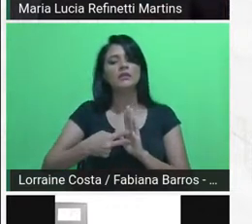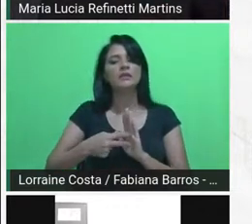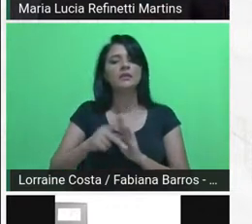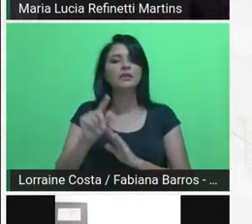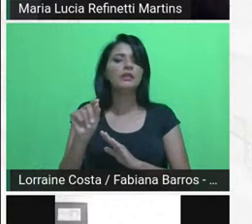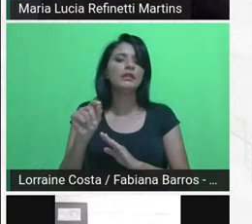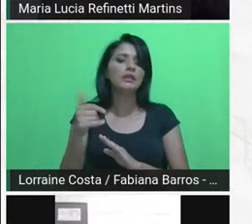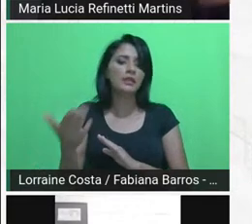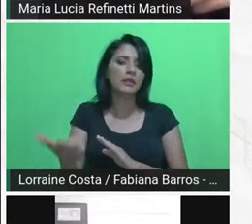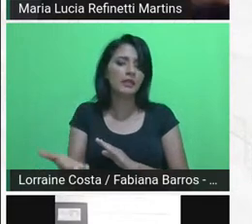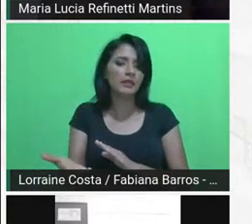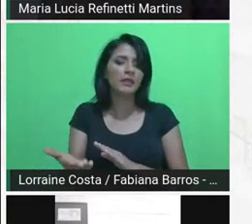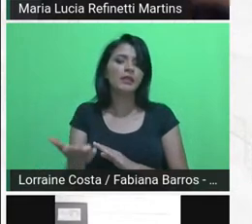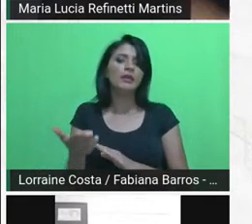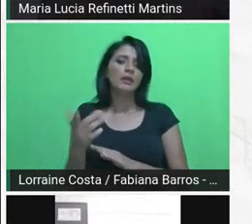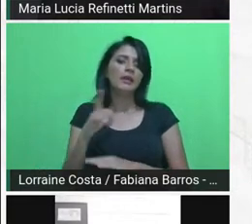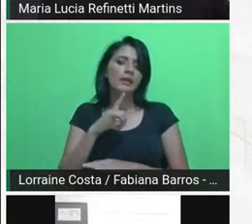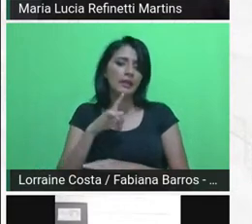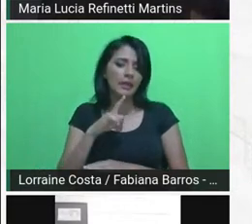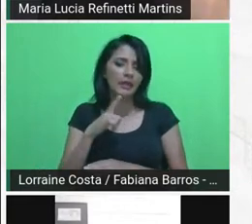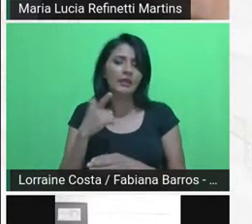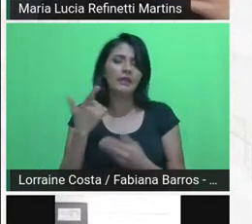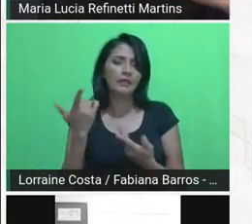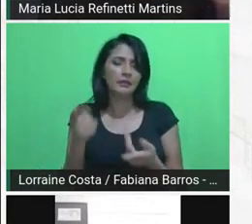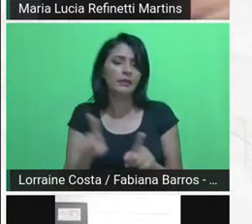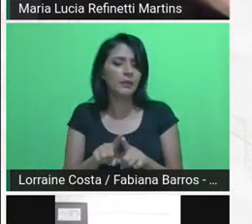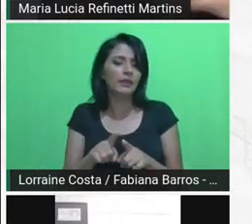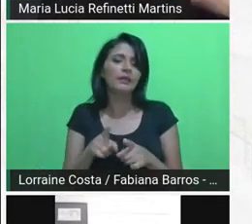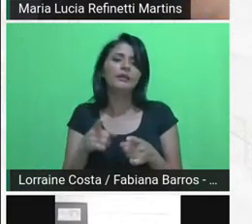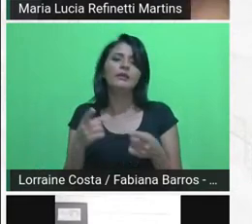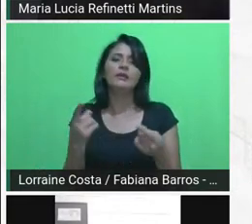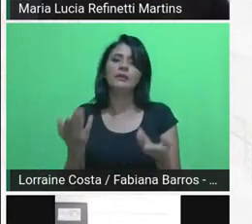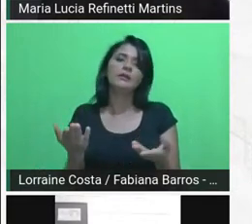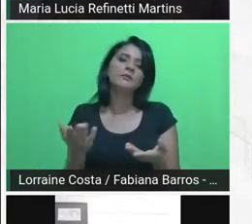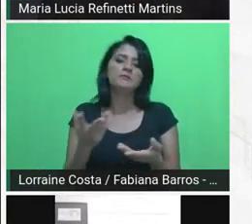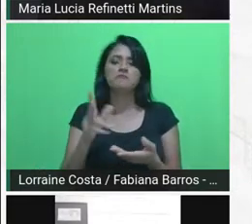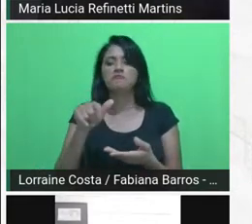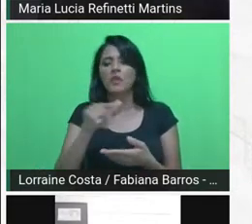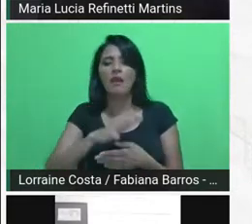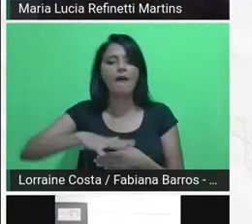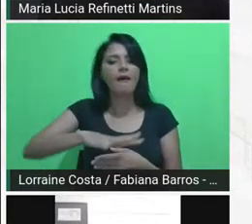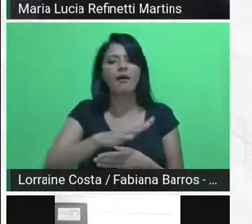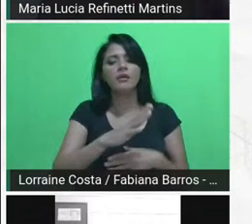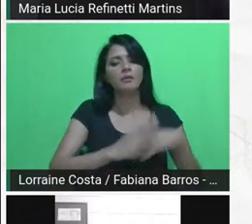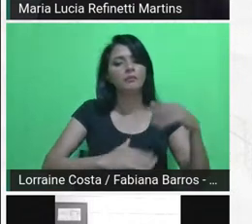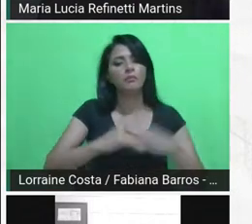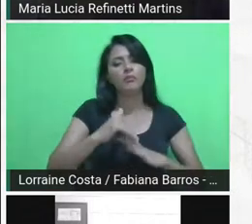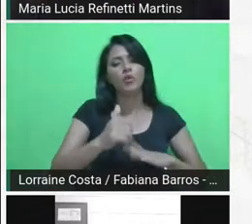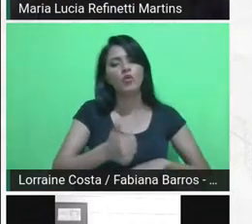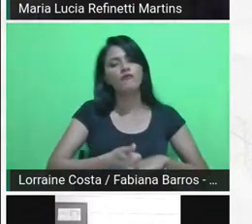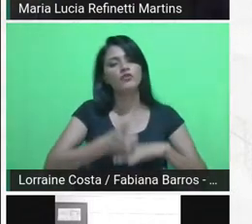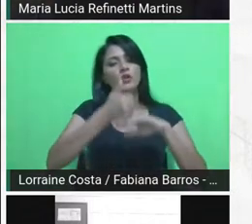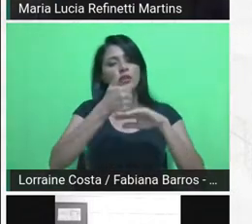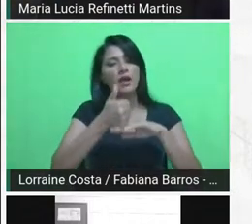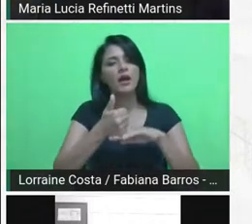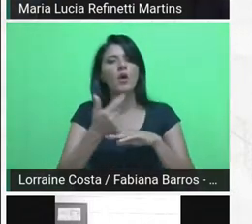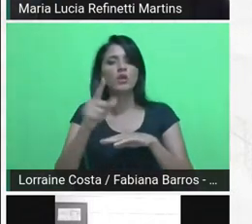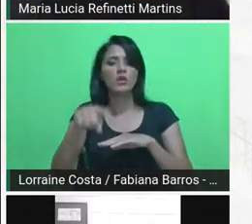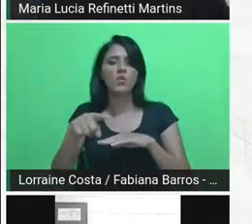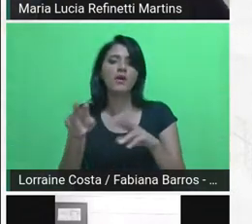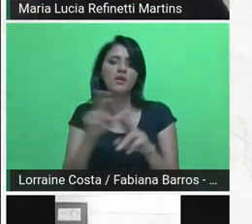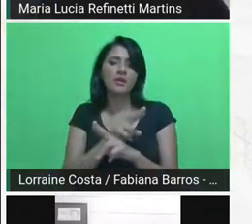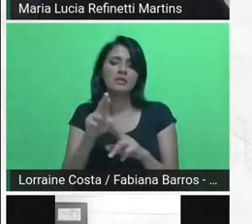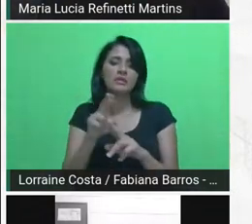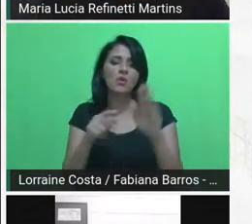visa também a, sei lá, o campo profissional e uma relação de trabalho. Pode passar?